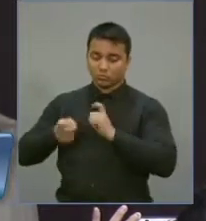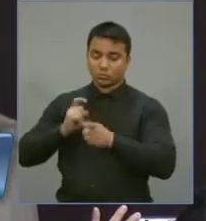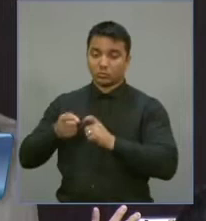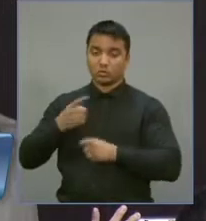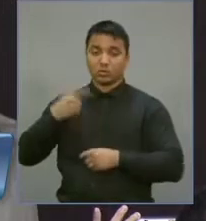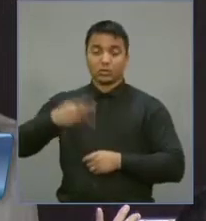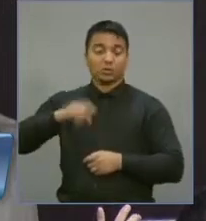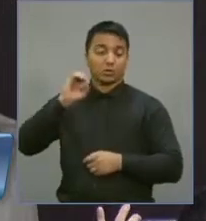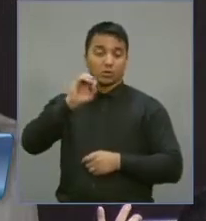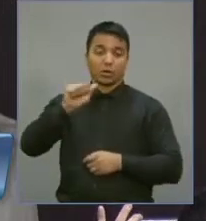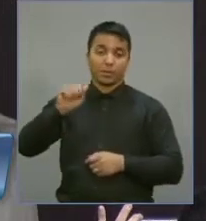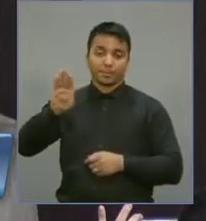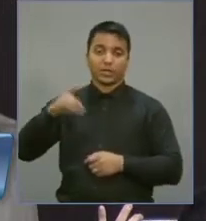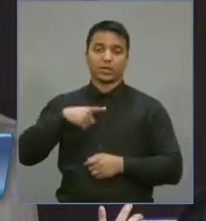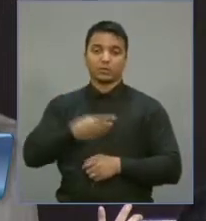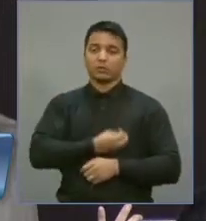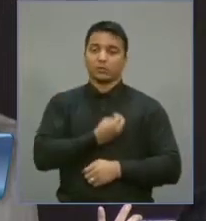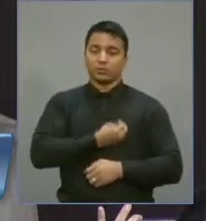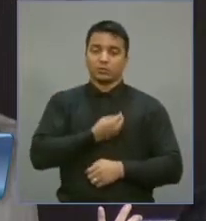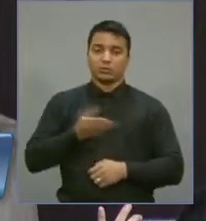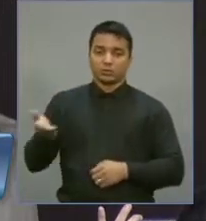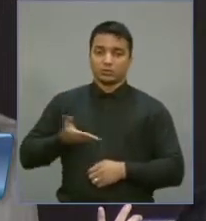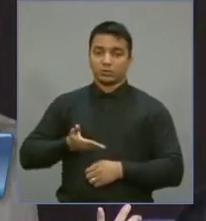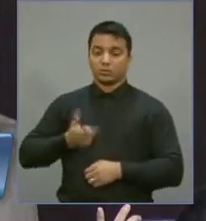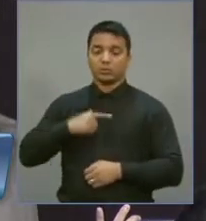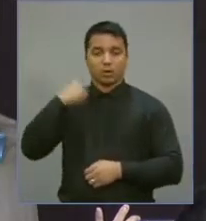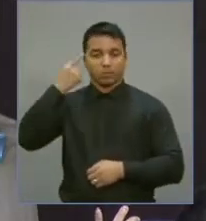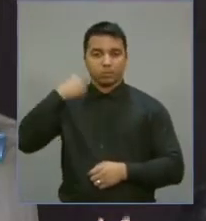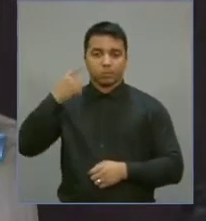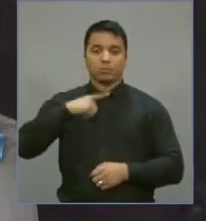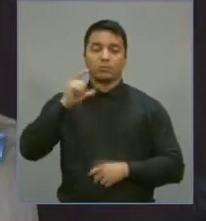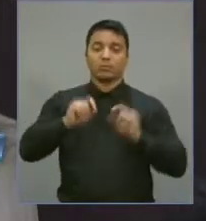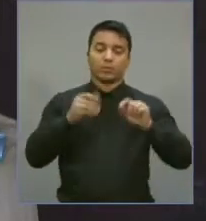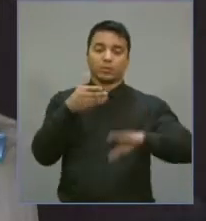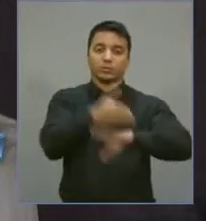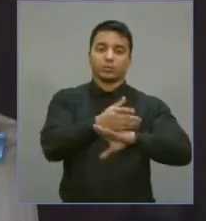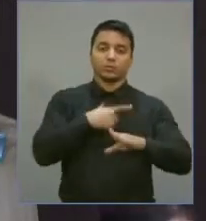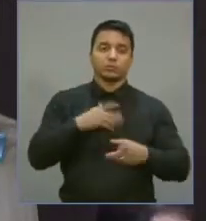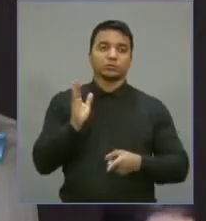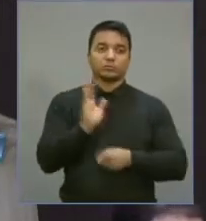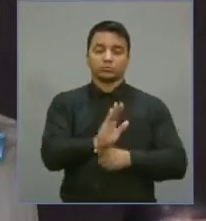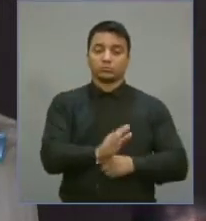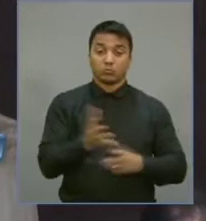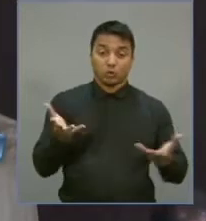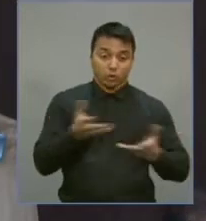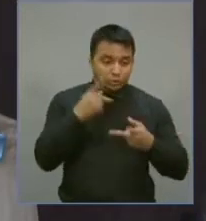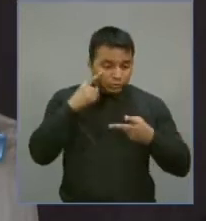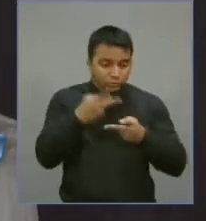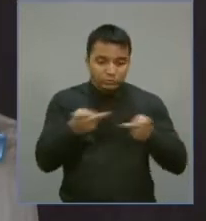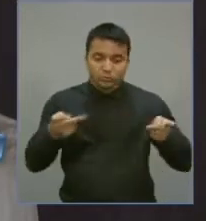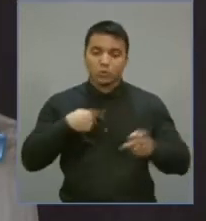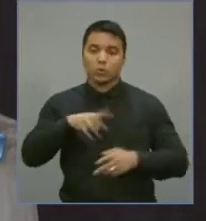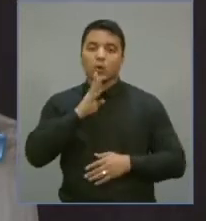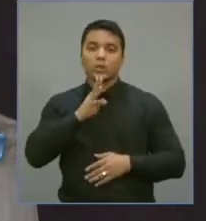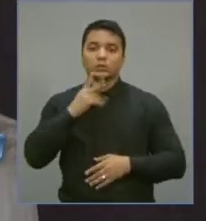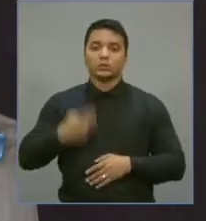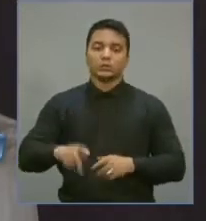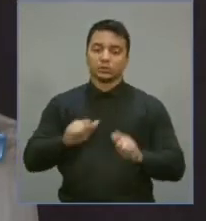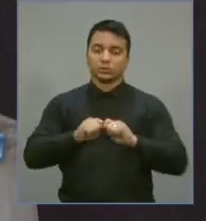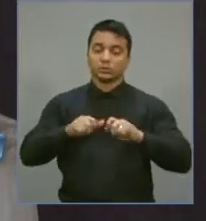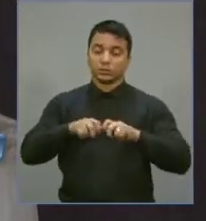Ordem dos Advogados do Brasil, nossos colegas advogados que vêm aqui nos dar honra para conhecer o Parlamento cearense.